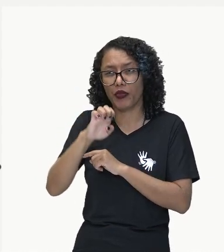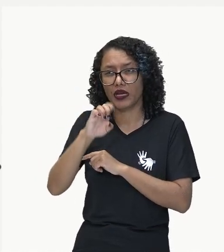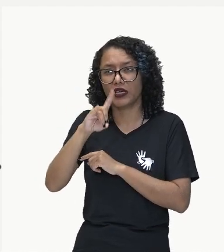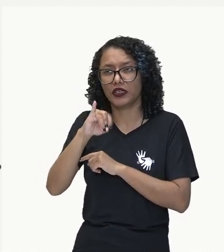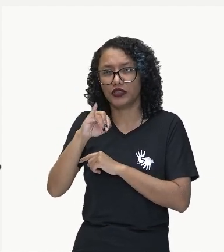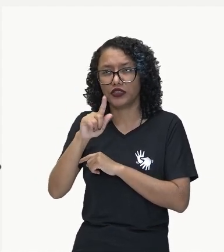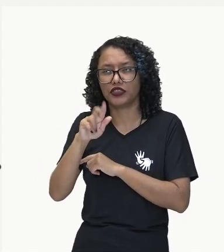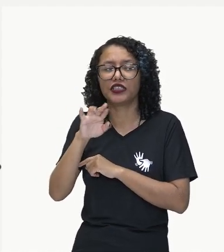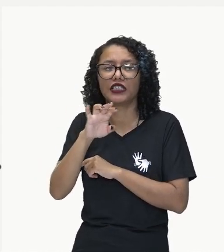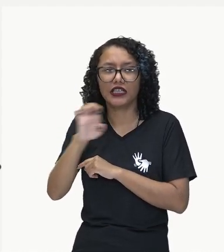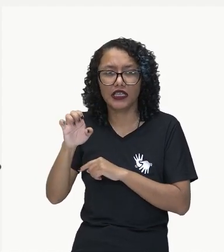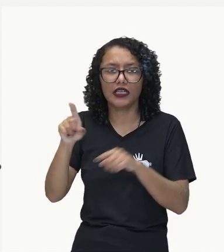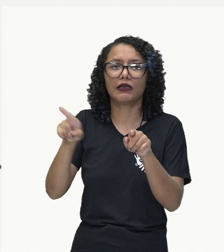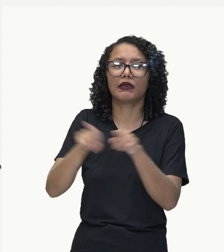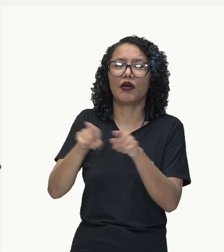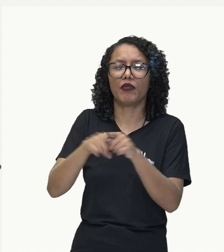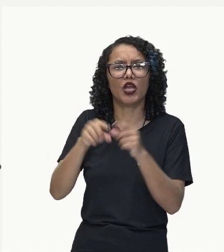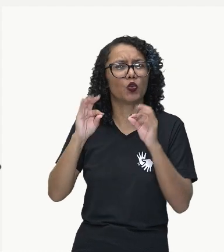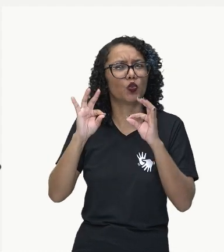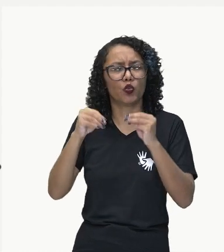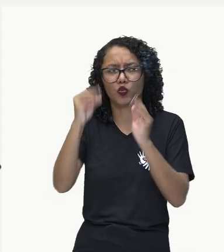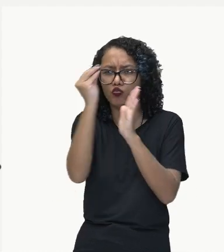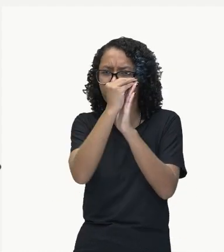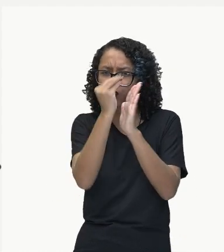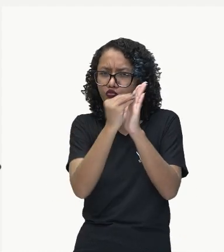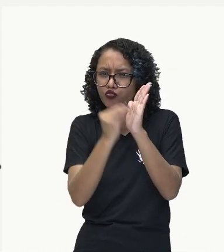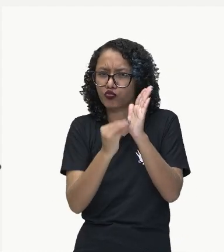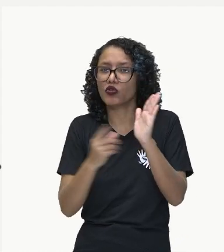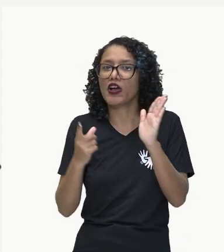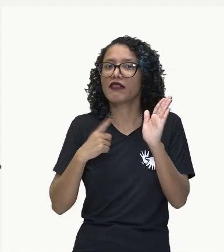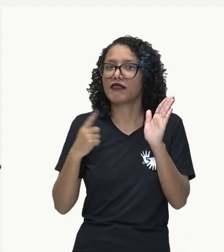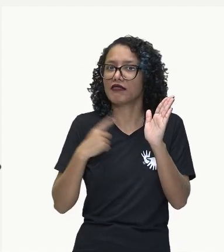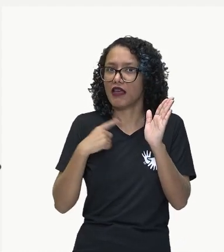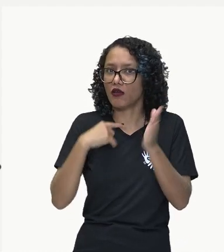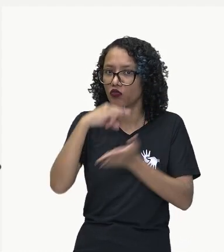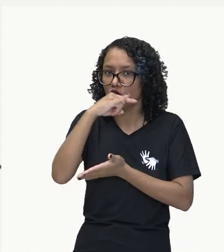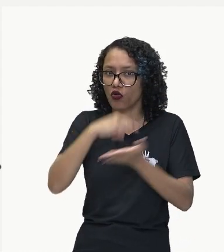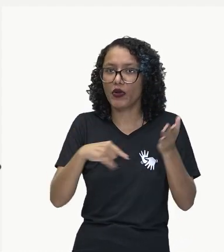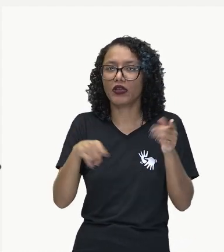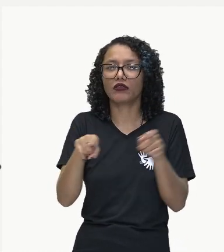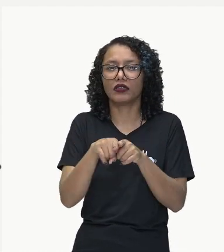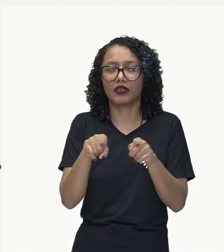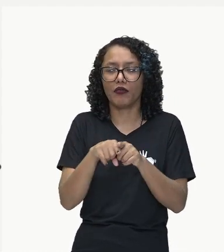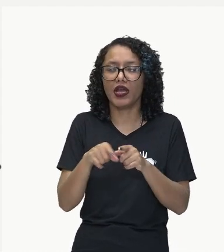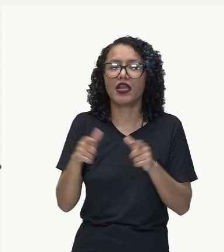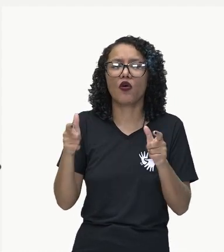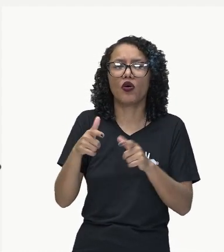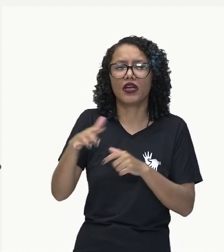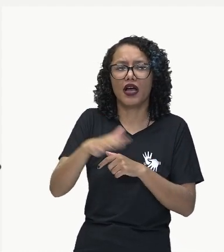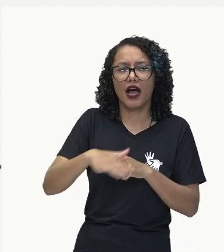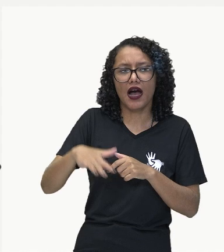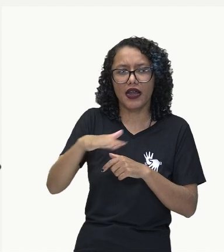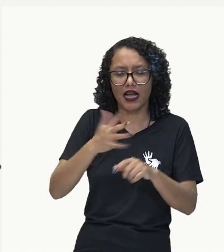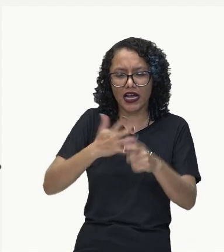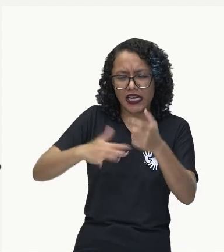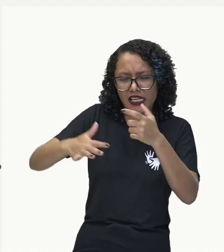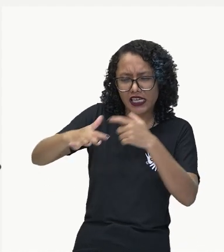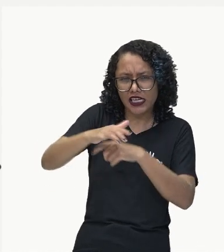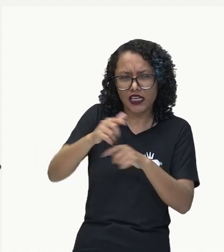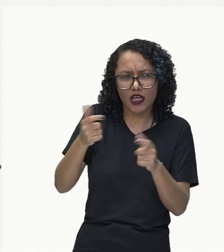Esses animais, eles são, acabam sendo colocados em áreas diminutas, são ilhas, a gente pode